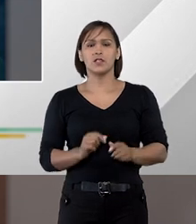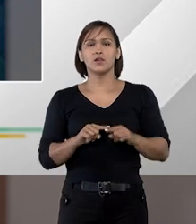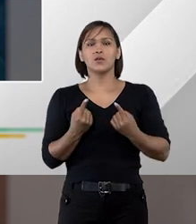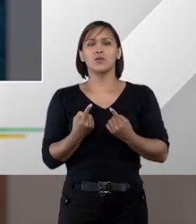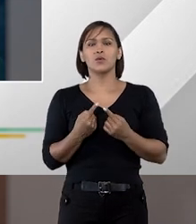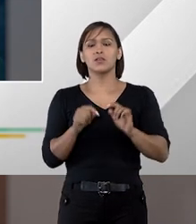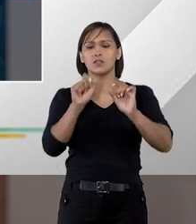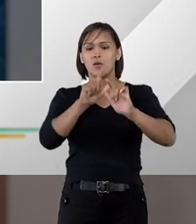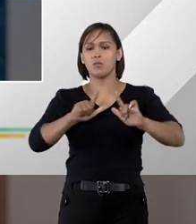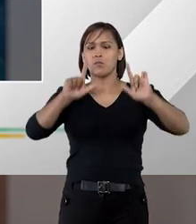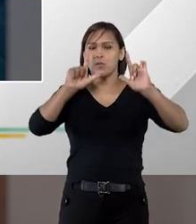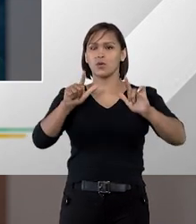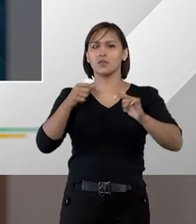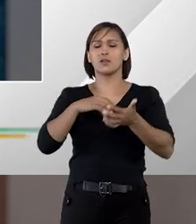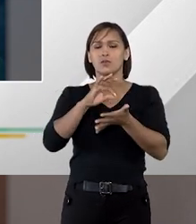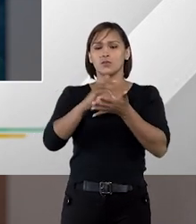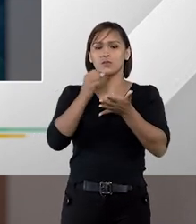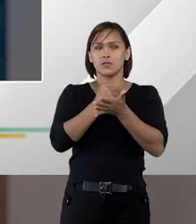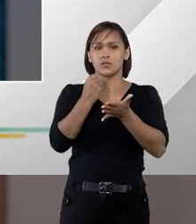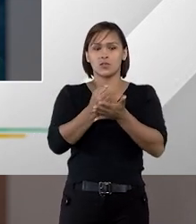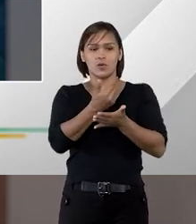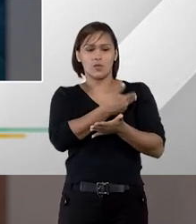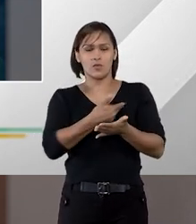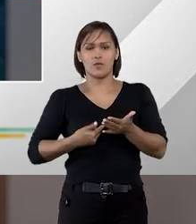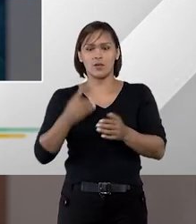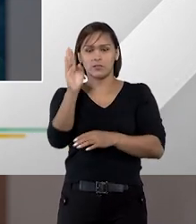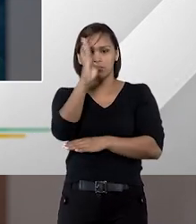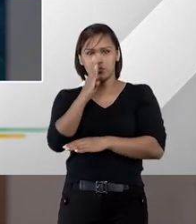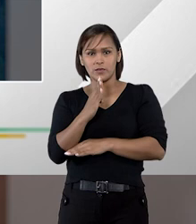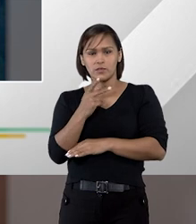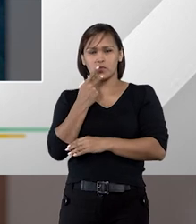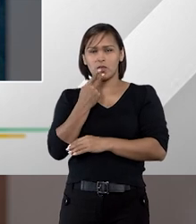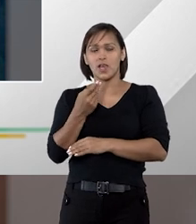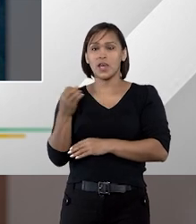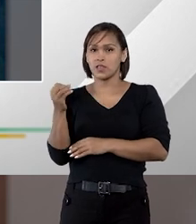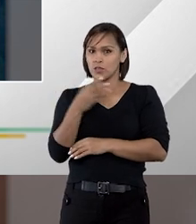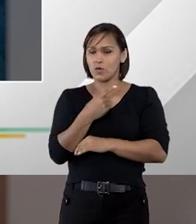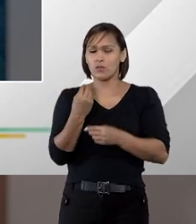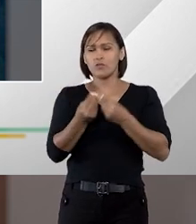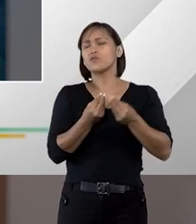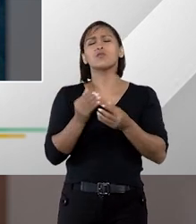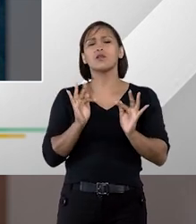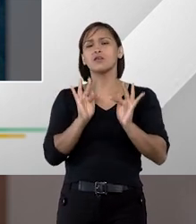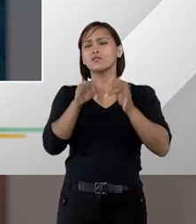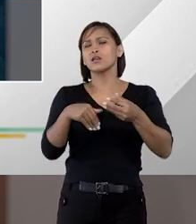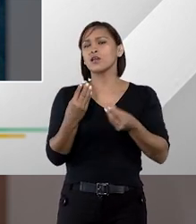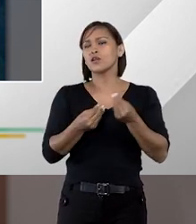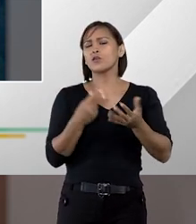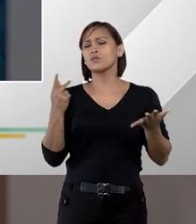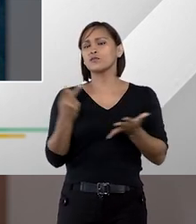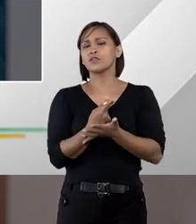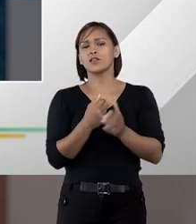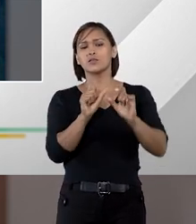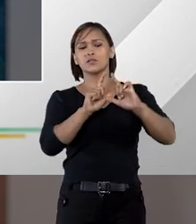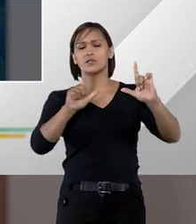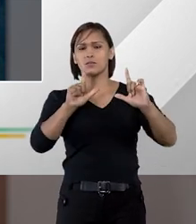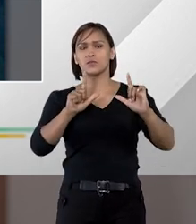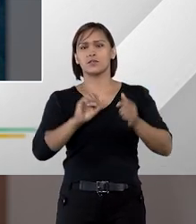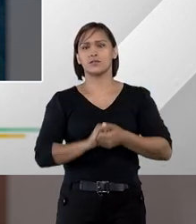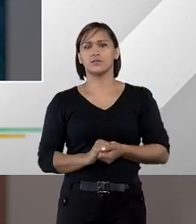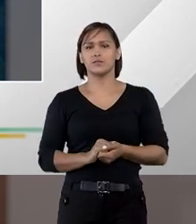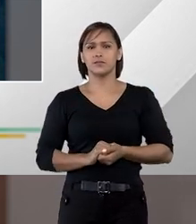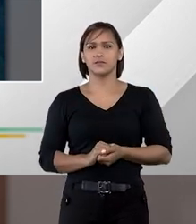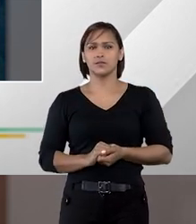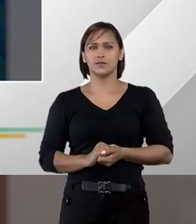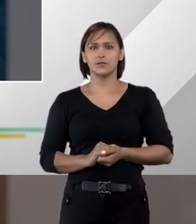quanto ao portal nacional de contratações públicas professor Matheus é uma novidade qual é a finalidade como é vai funcionar esse portal